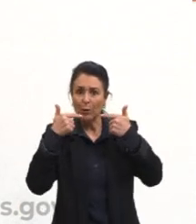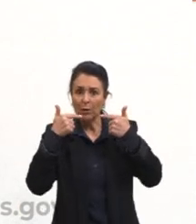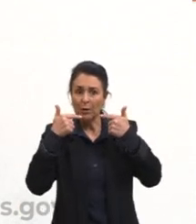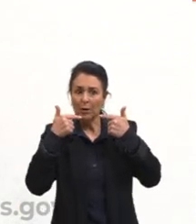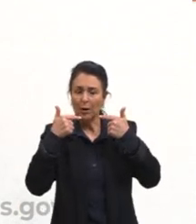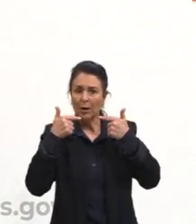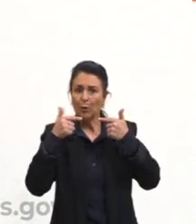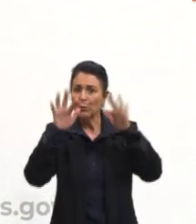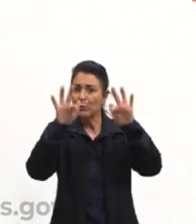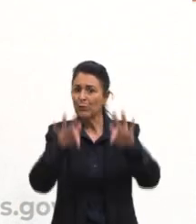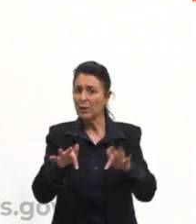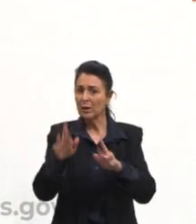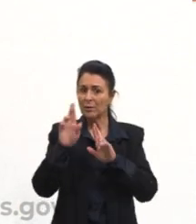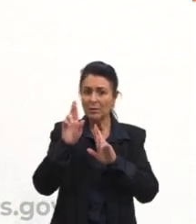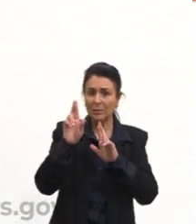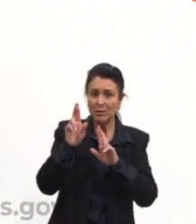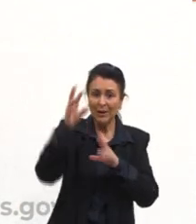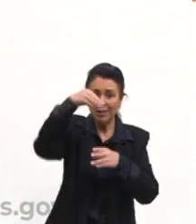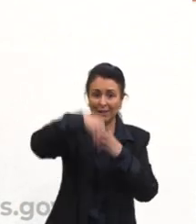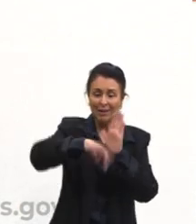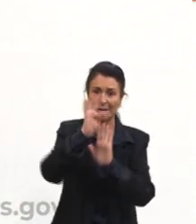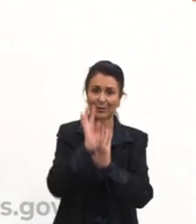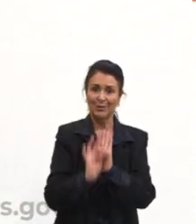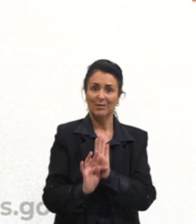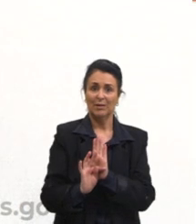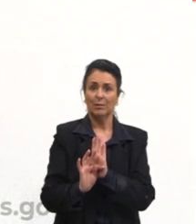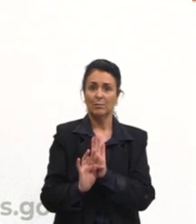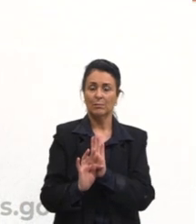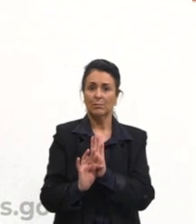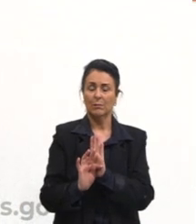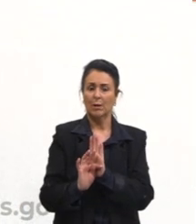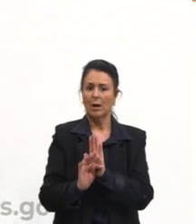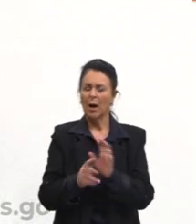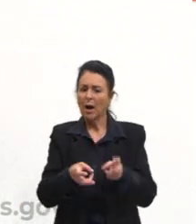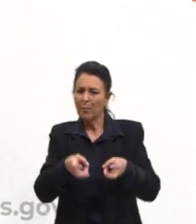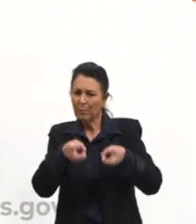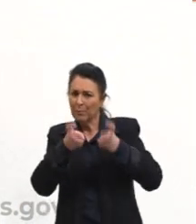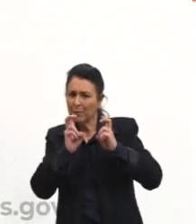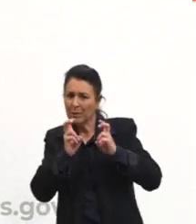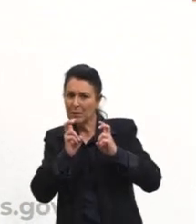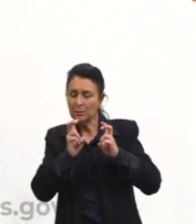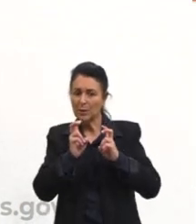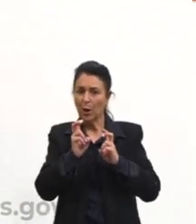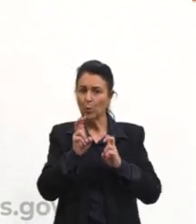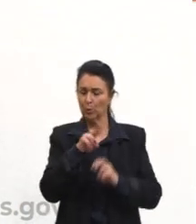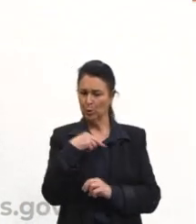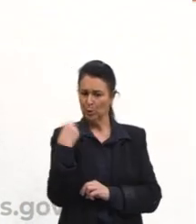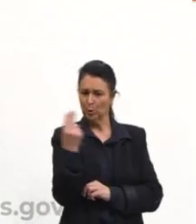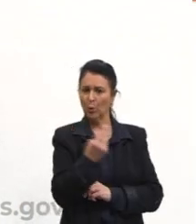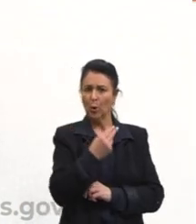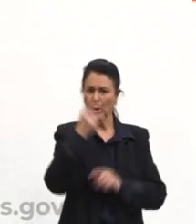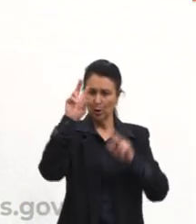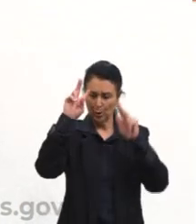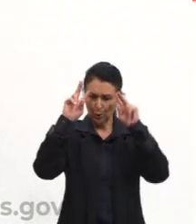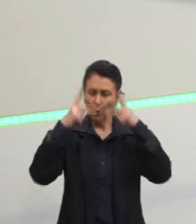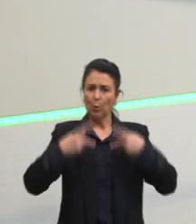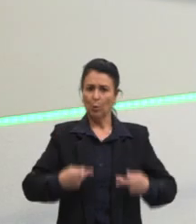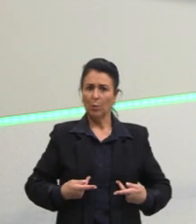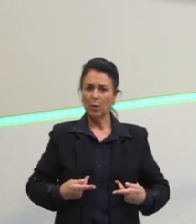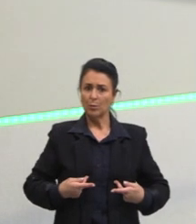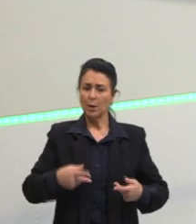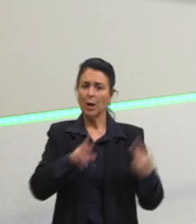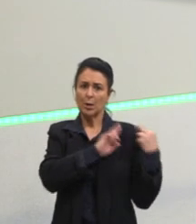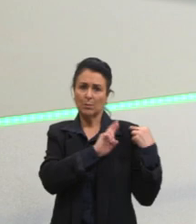desse texto? A constatação do ser humano como responsável pela condição caótica do mundo.